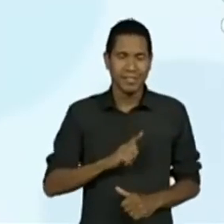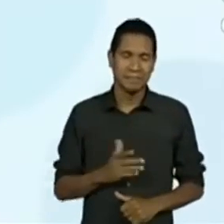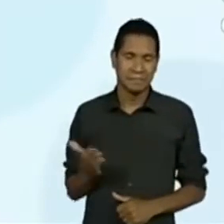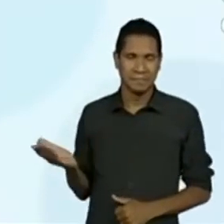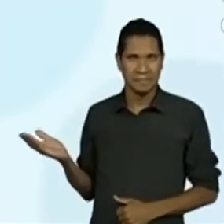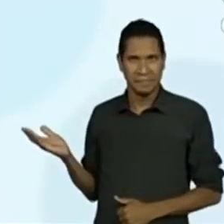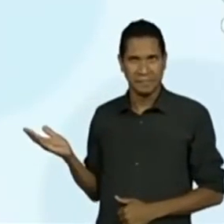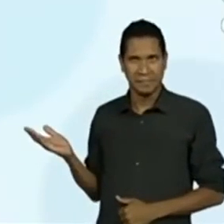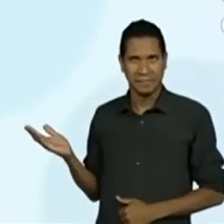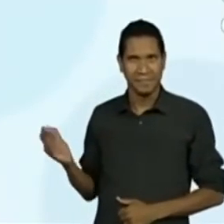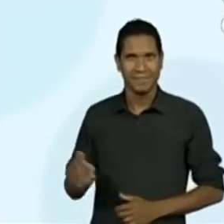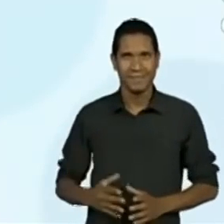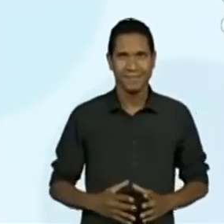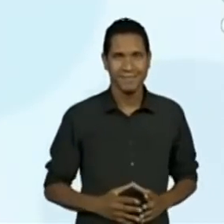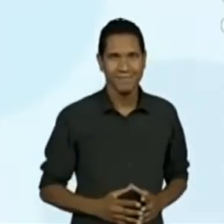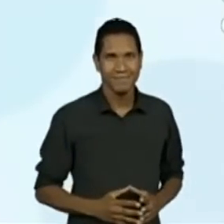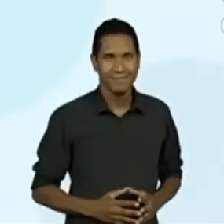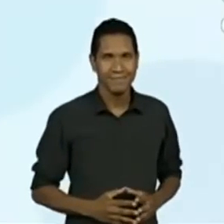Da onda.